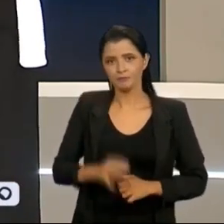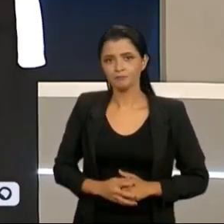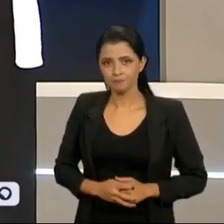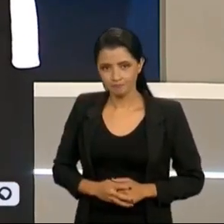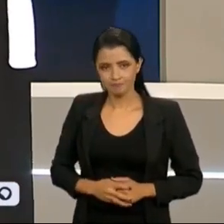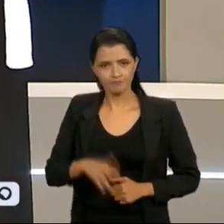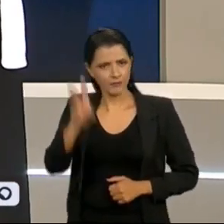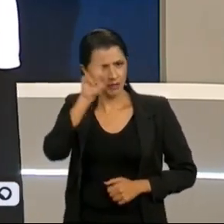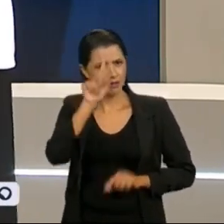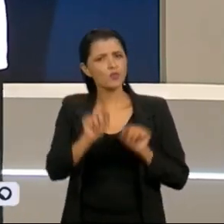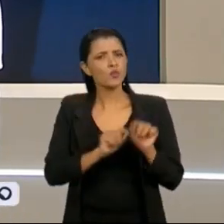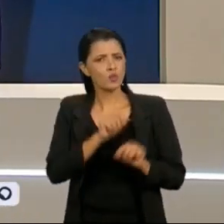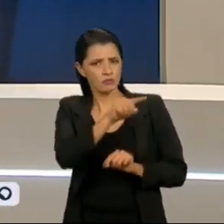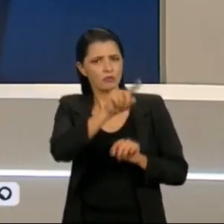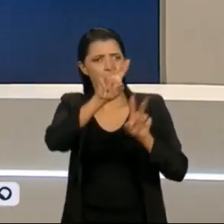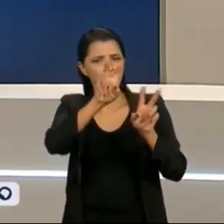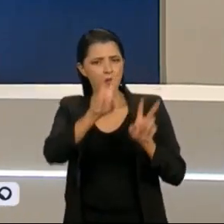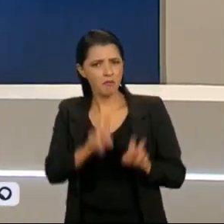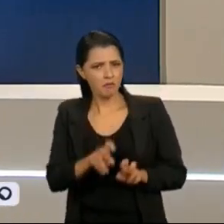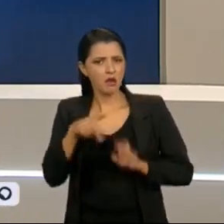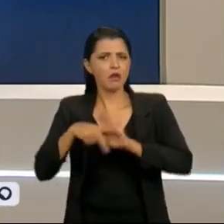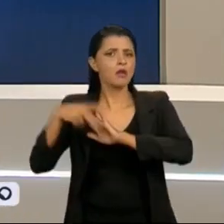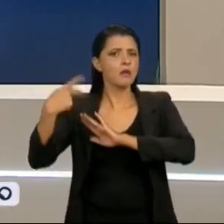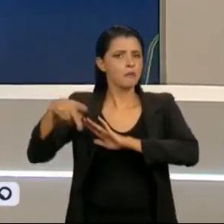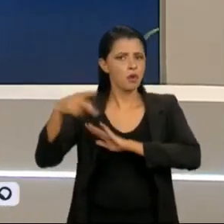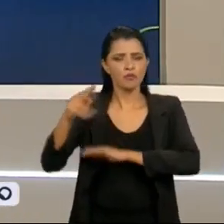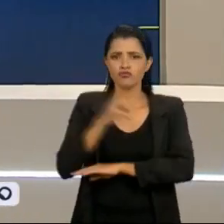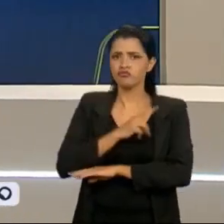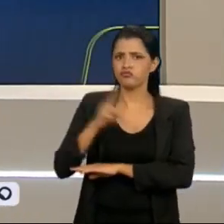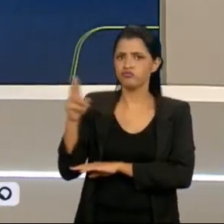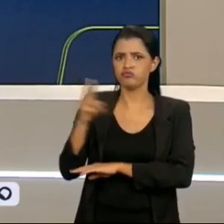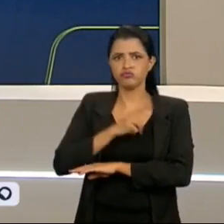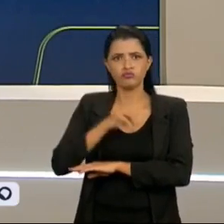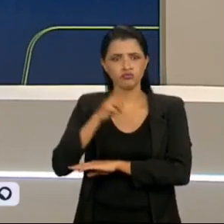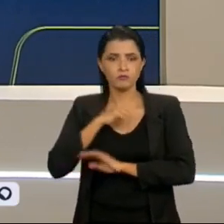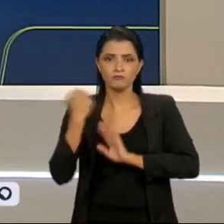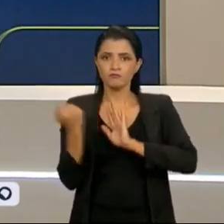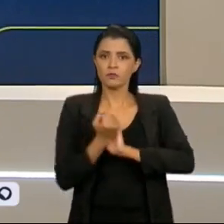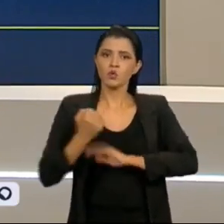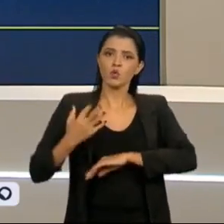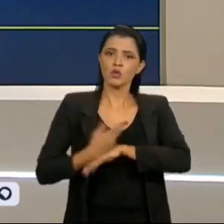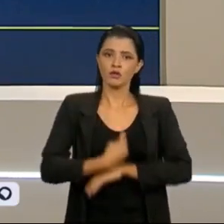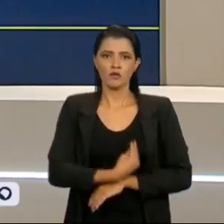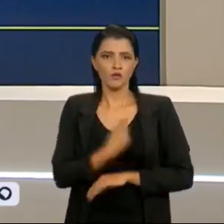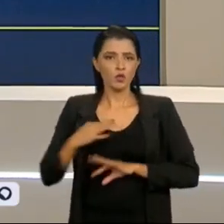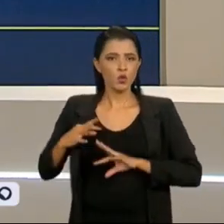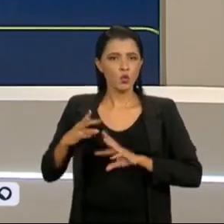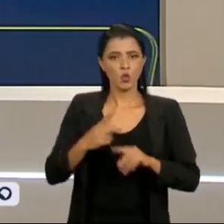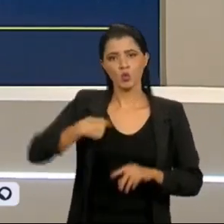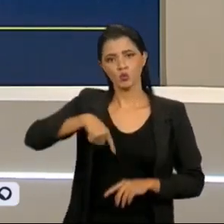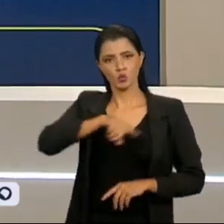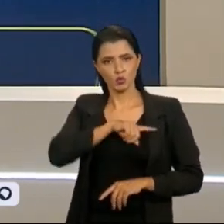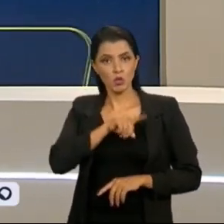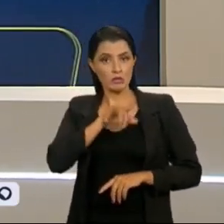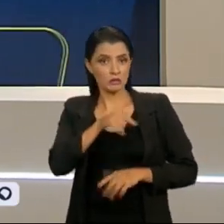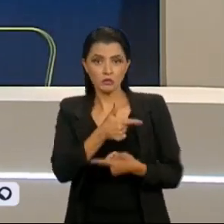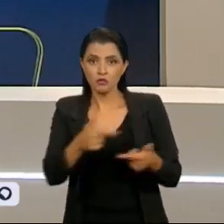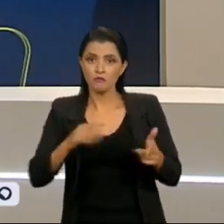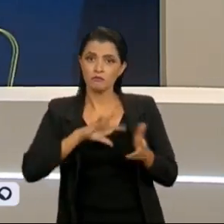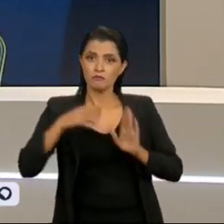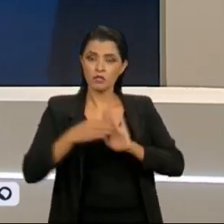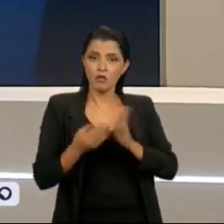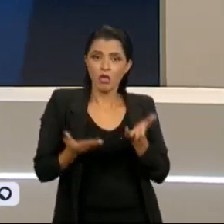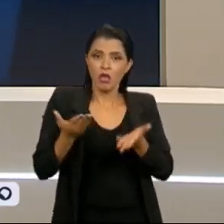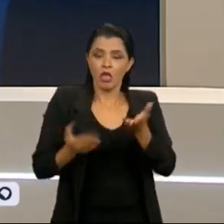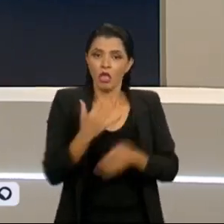A gente lembra que esses assuntos são demandas urgentes. Impactam a qualidade de vida de todos nós. Sem a Amazônia, não há